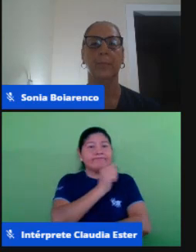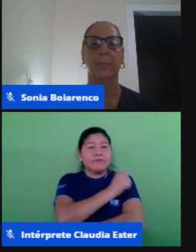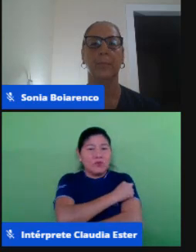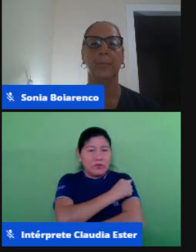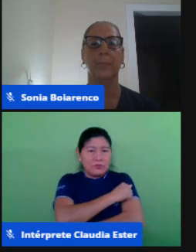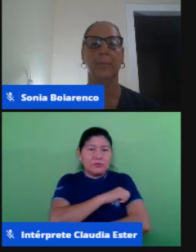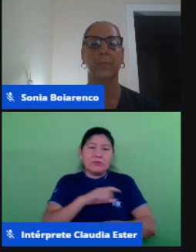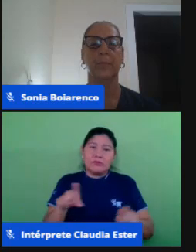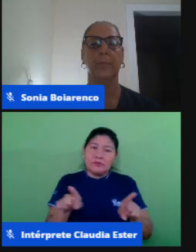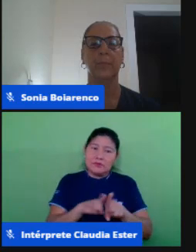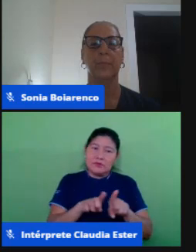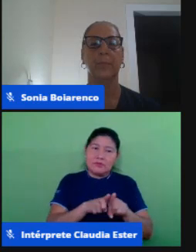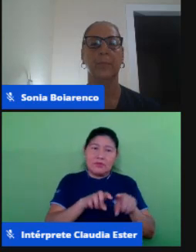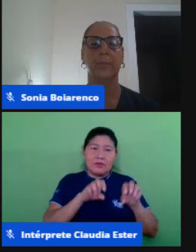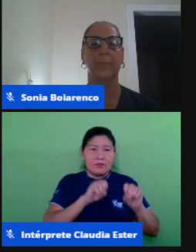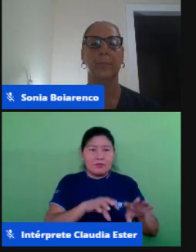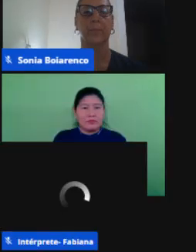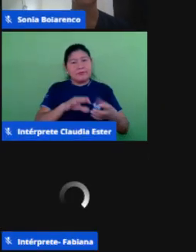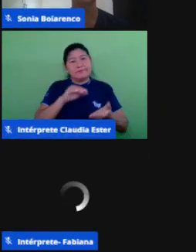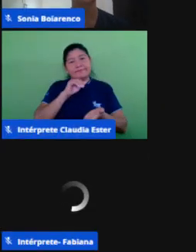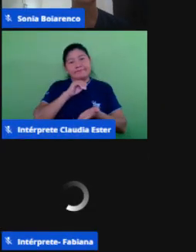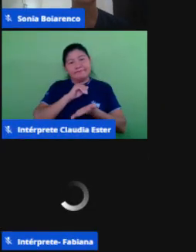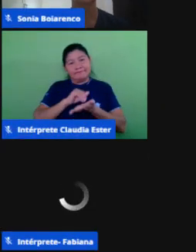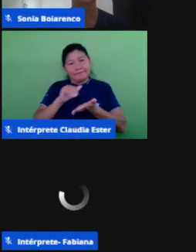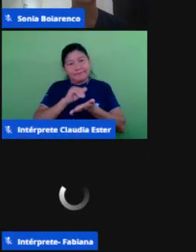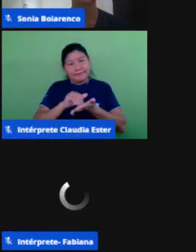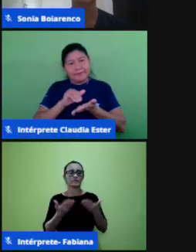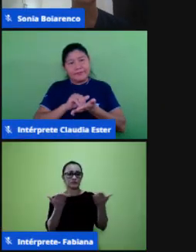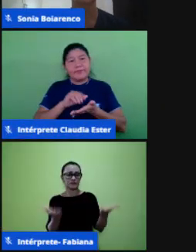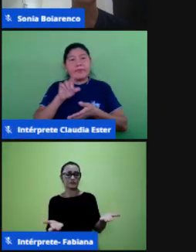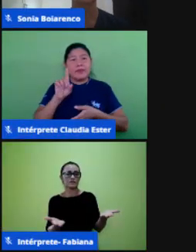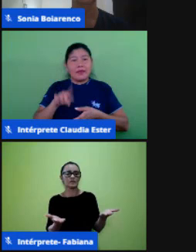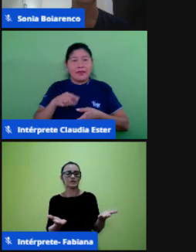isso aqui é a preocupação com a qualidade